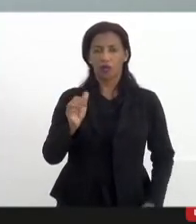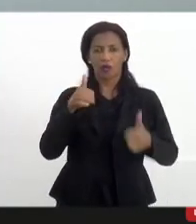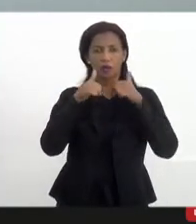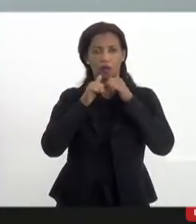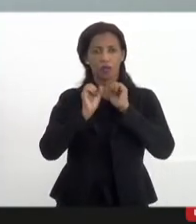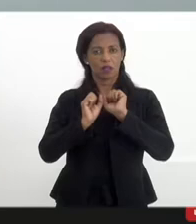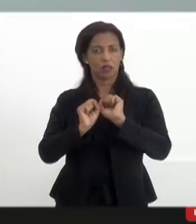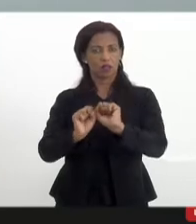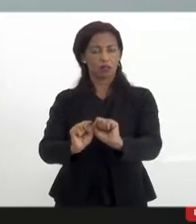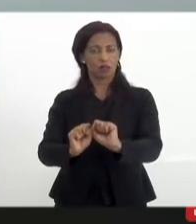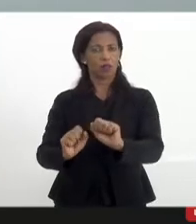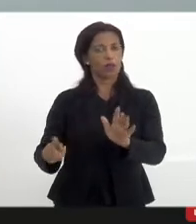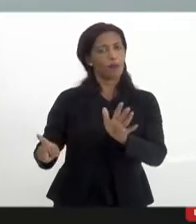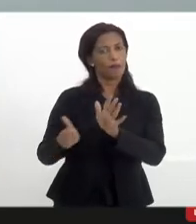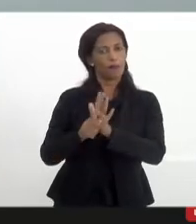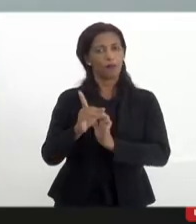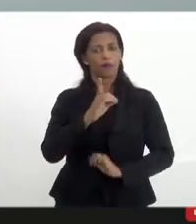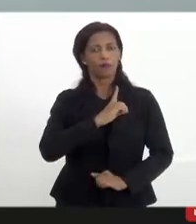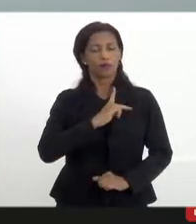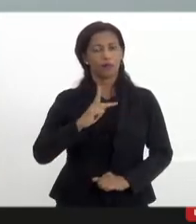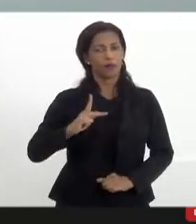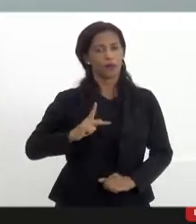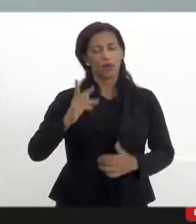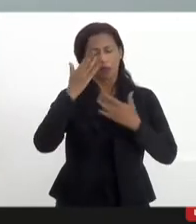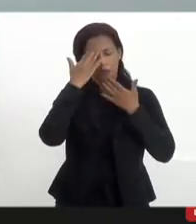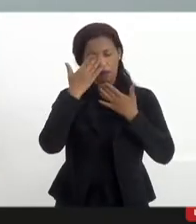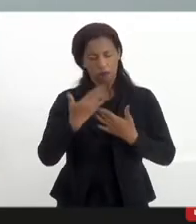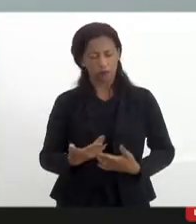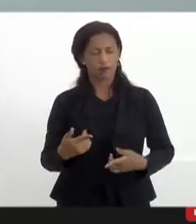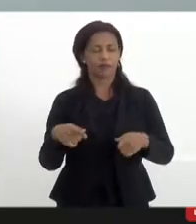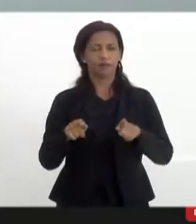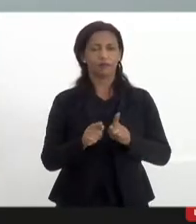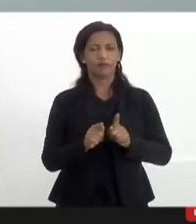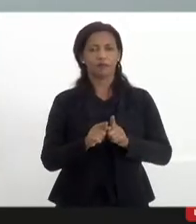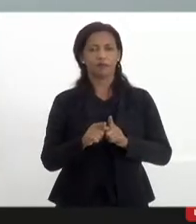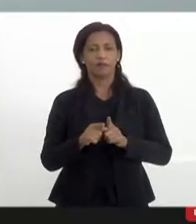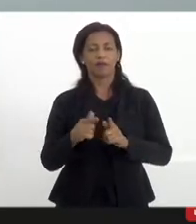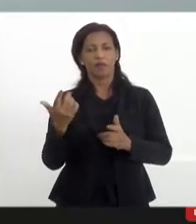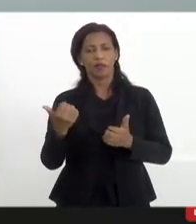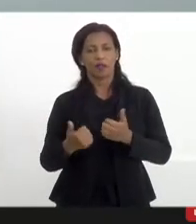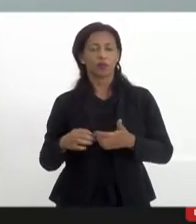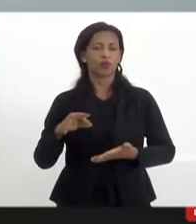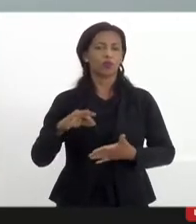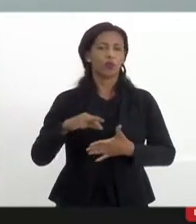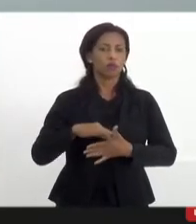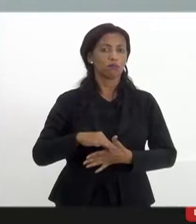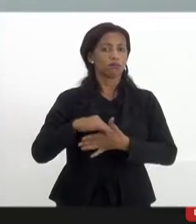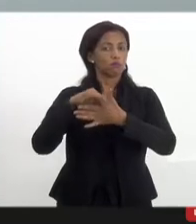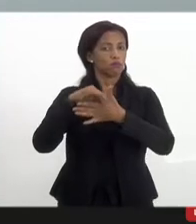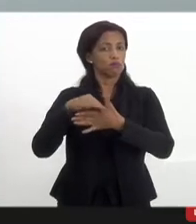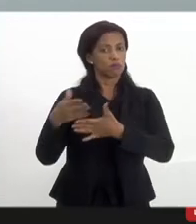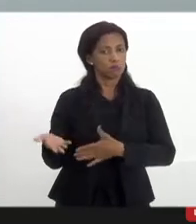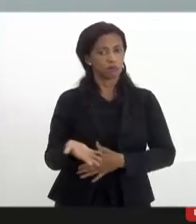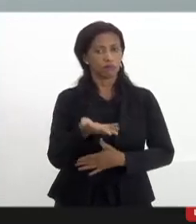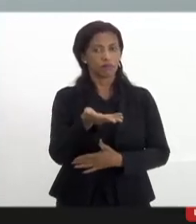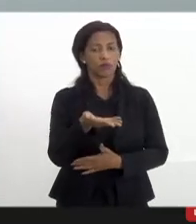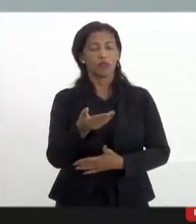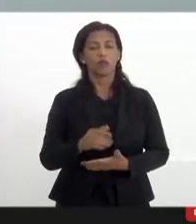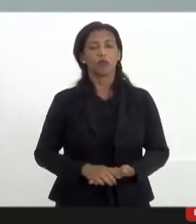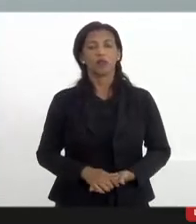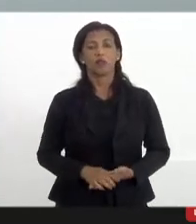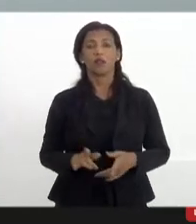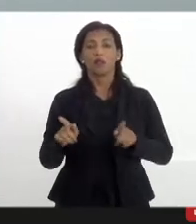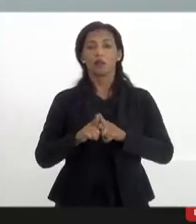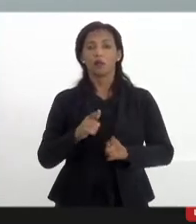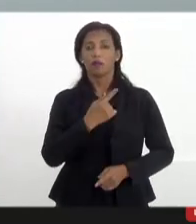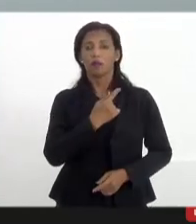Parlamentares da Defensoria Pública, que está conosco aqui, agradeço a Defensoria e a sua representação através do Gustavo Brasil. E foi convidado também o governo